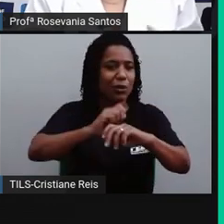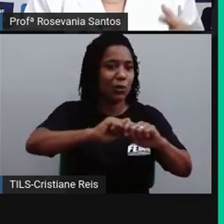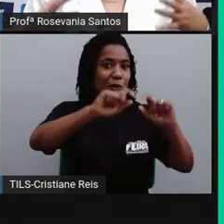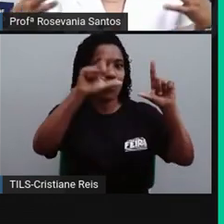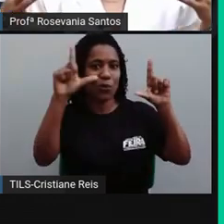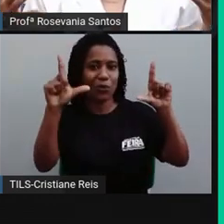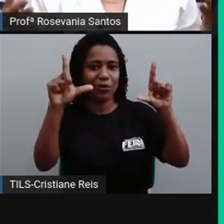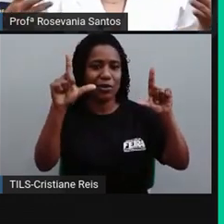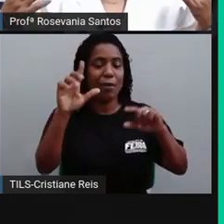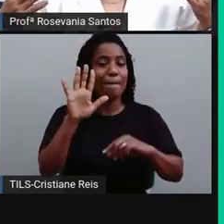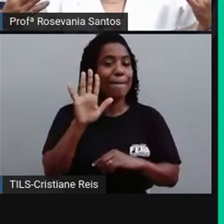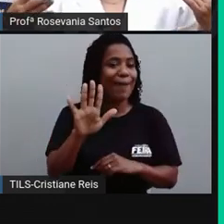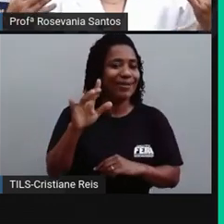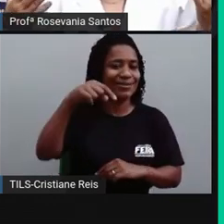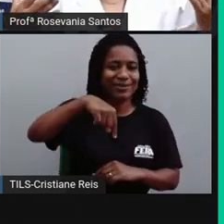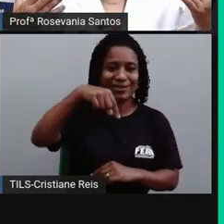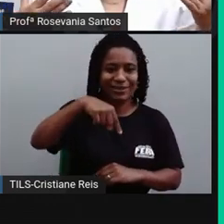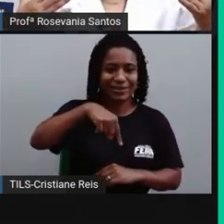forma,